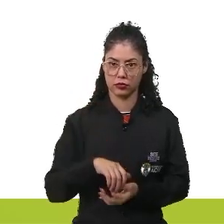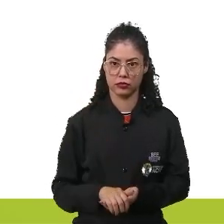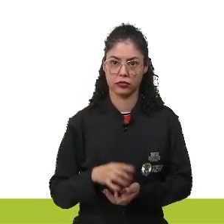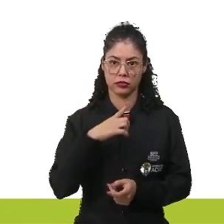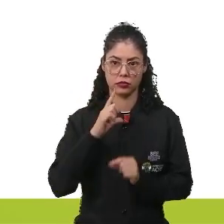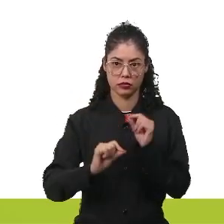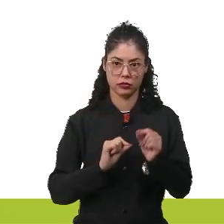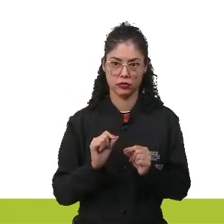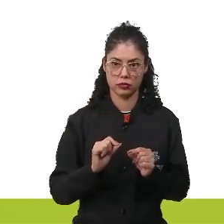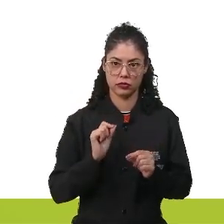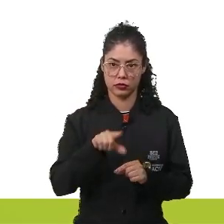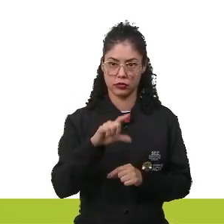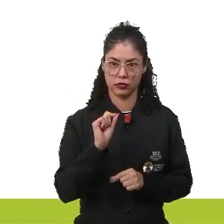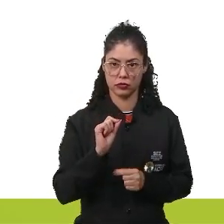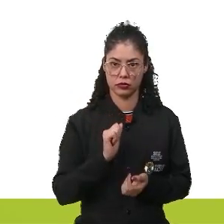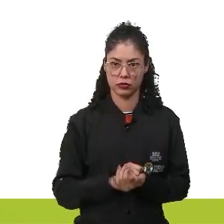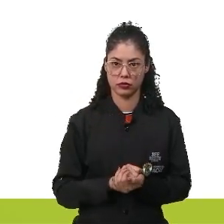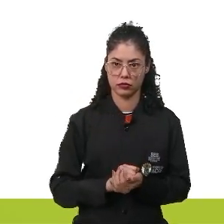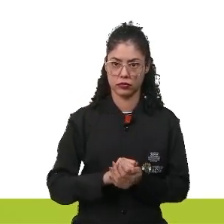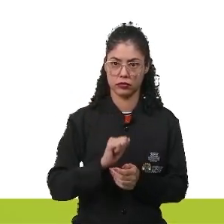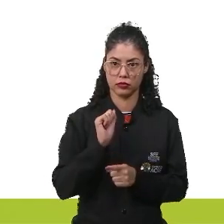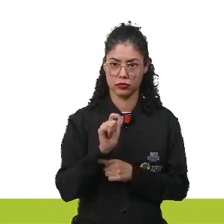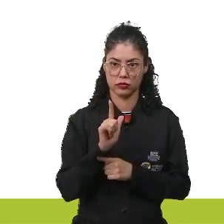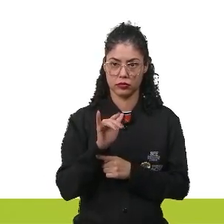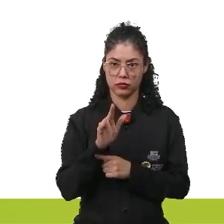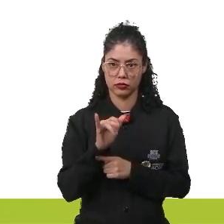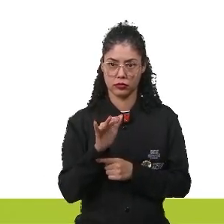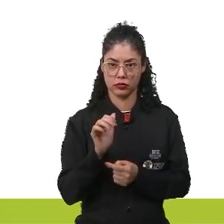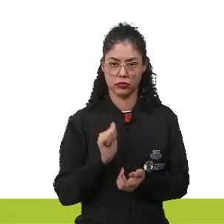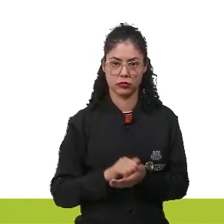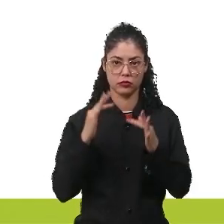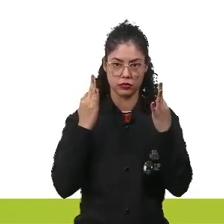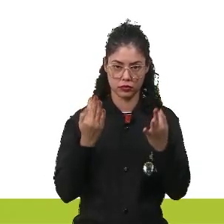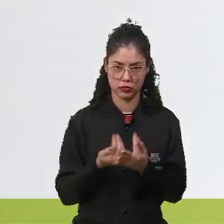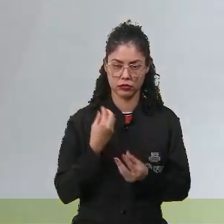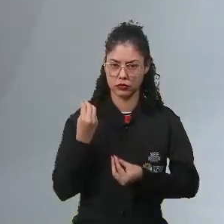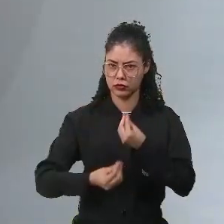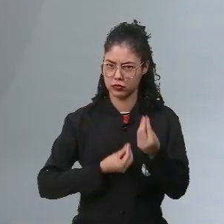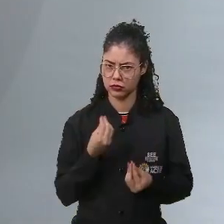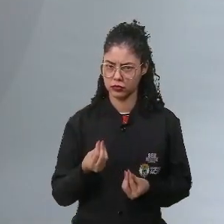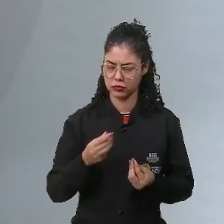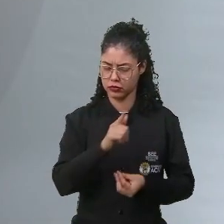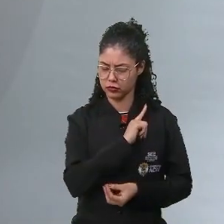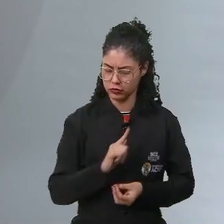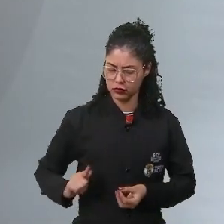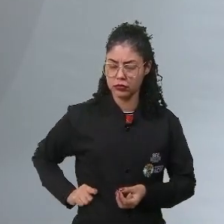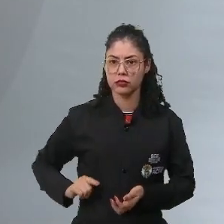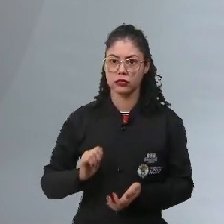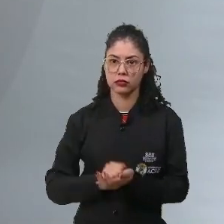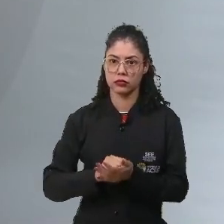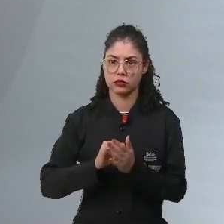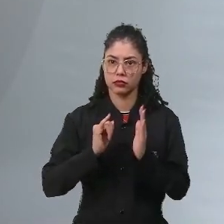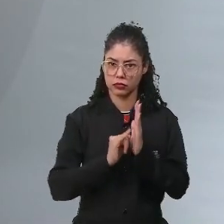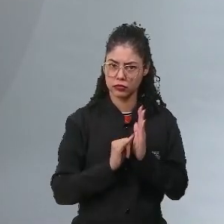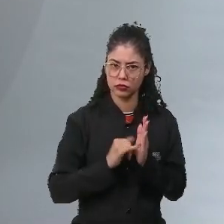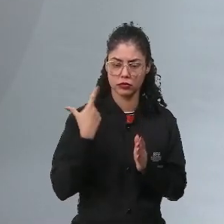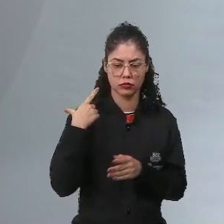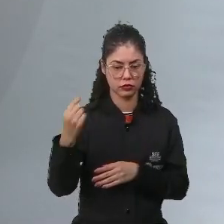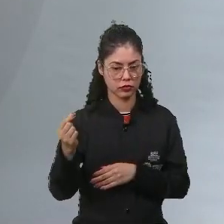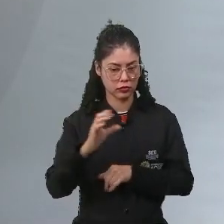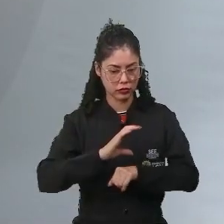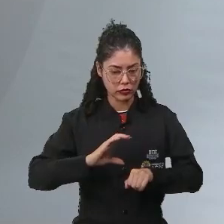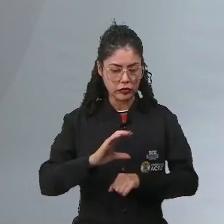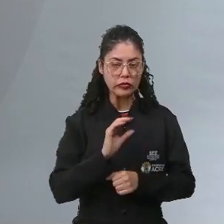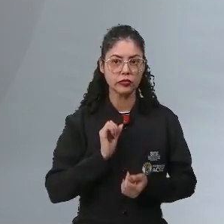Nacional seria decidir o destino de Luís XVI e sua família. Como ele não conseguiu governar constitucionalmente, ele tenta fugir,